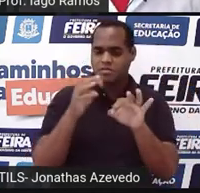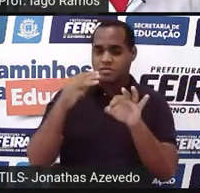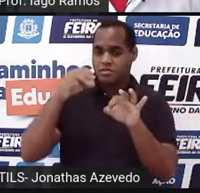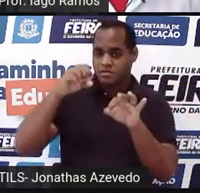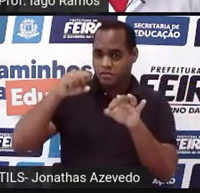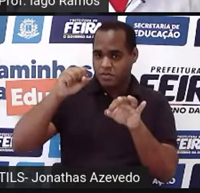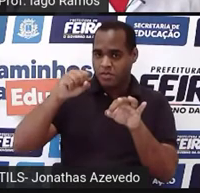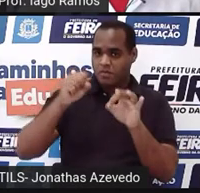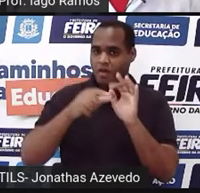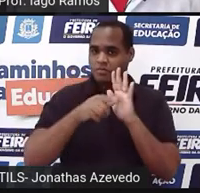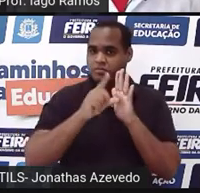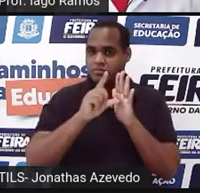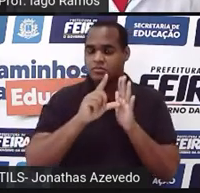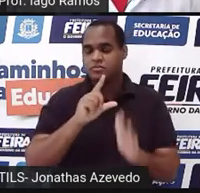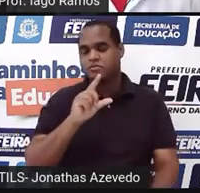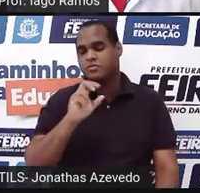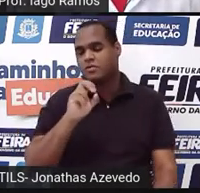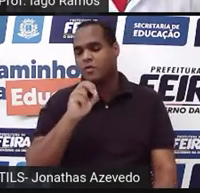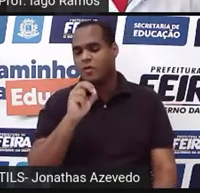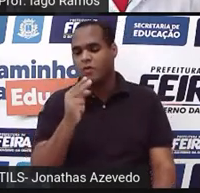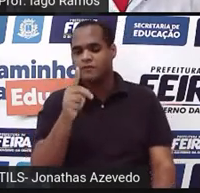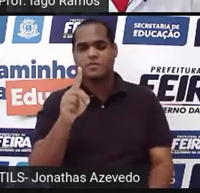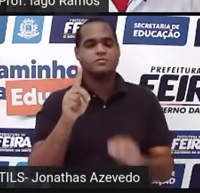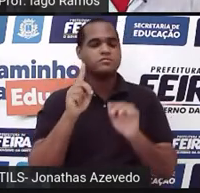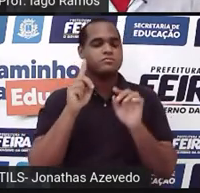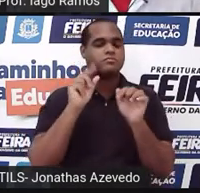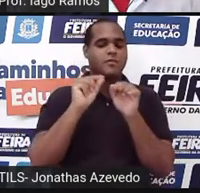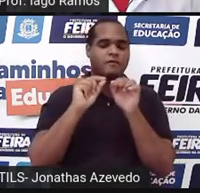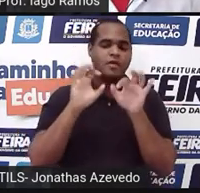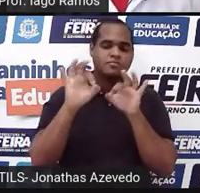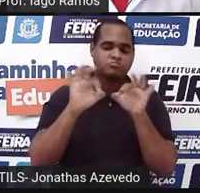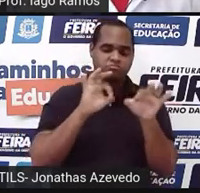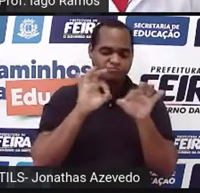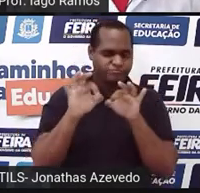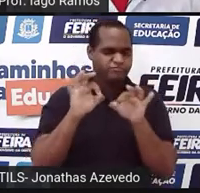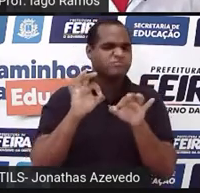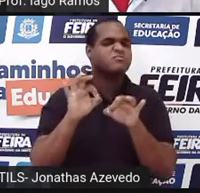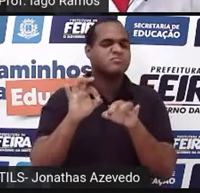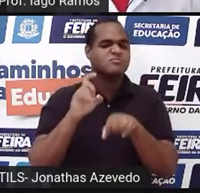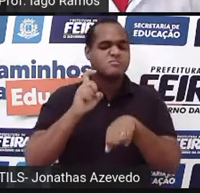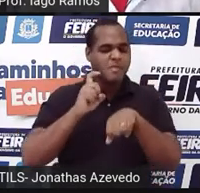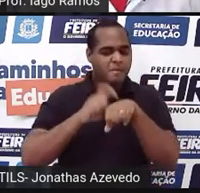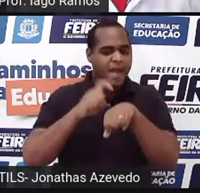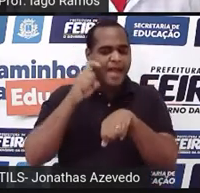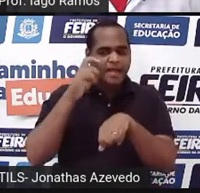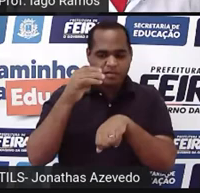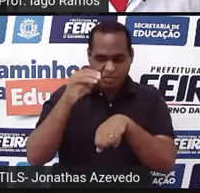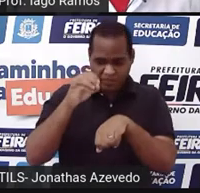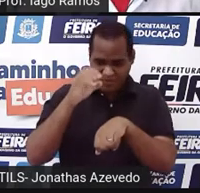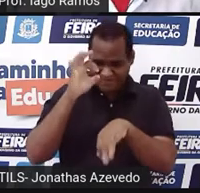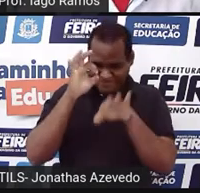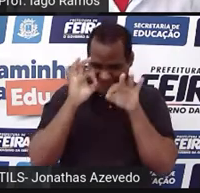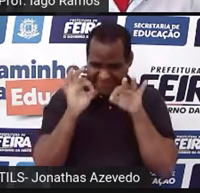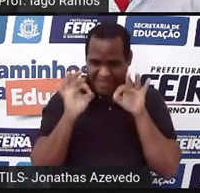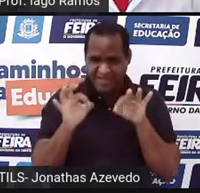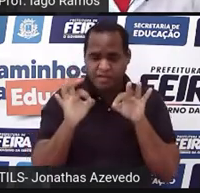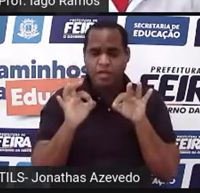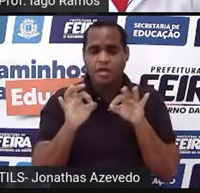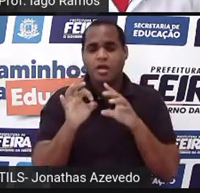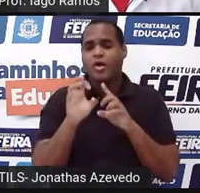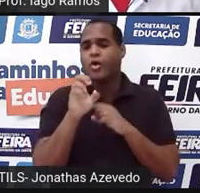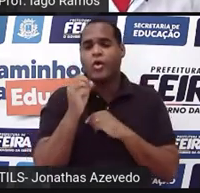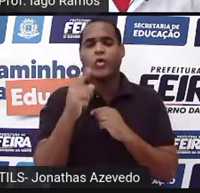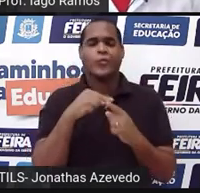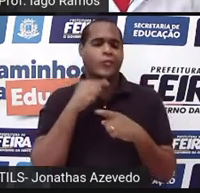segundos Ou você fez ali, sabe, nos 30 segundos certinho, ou nem